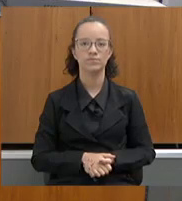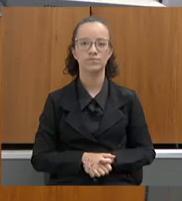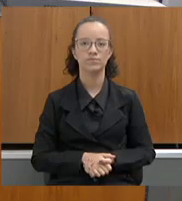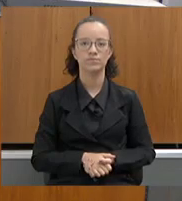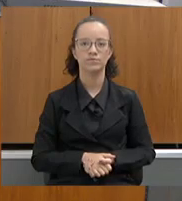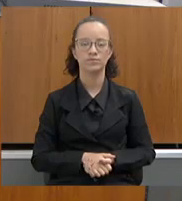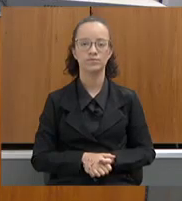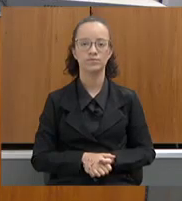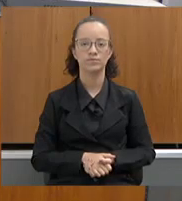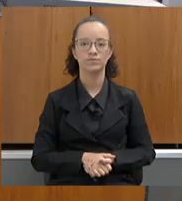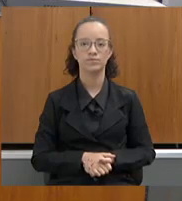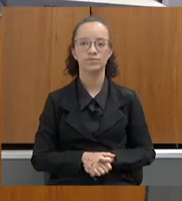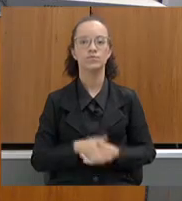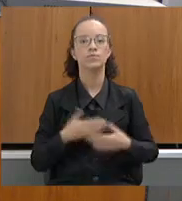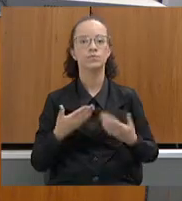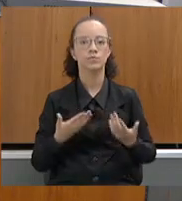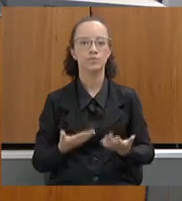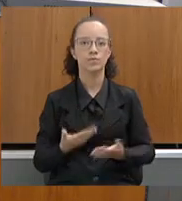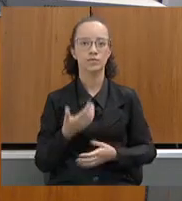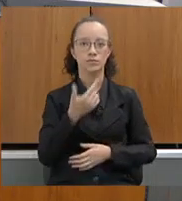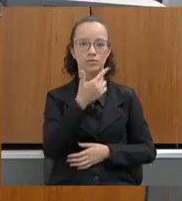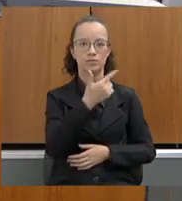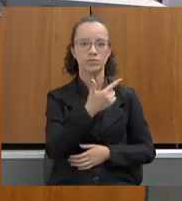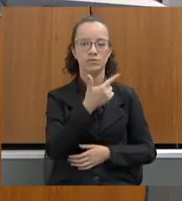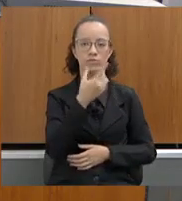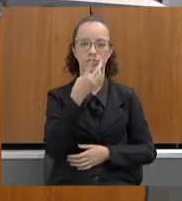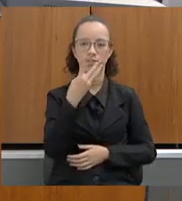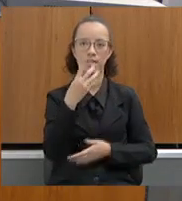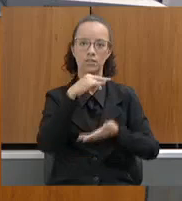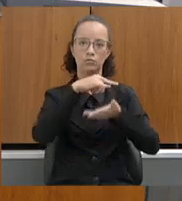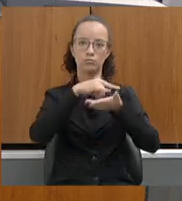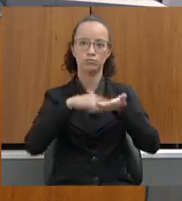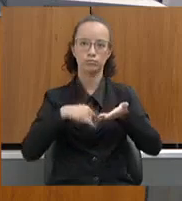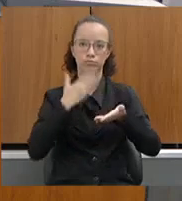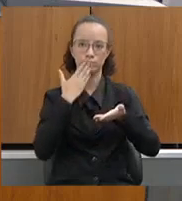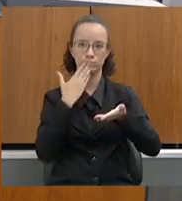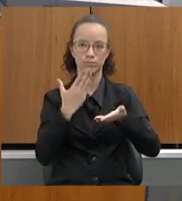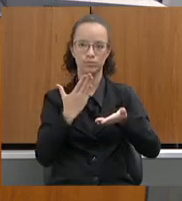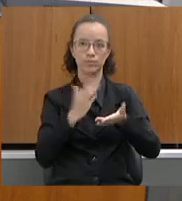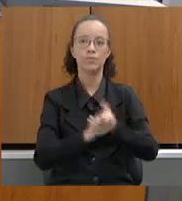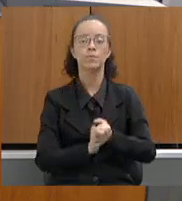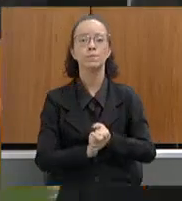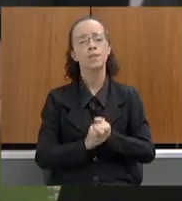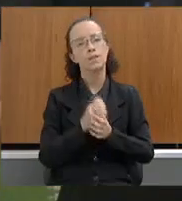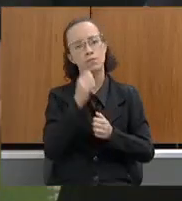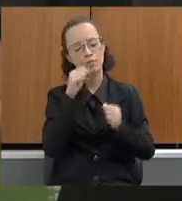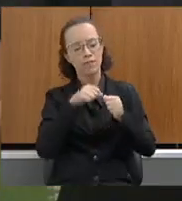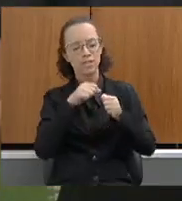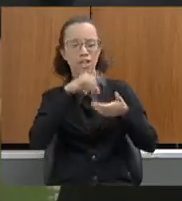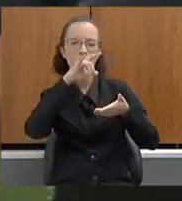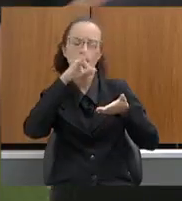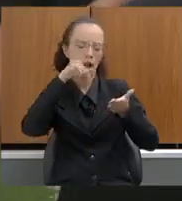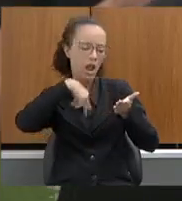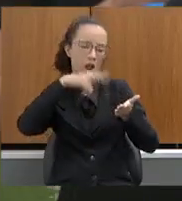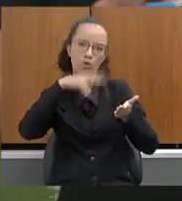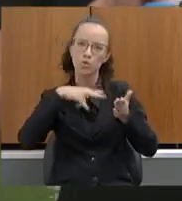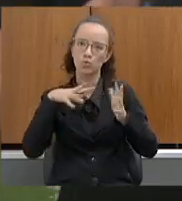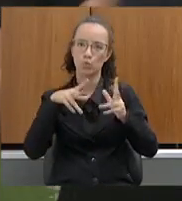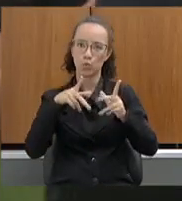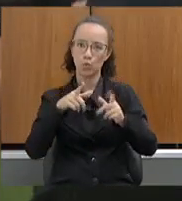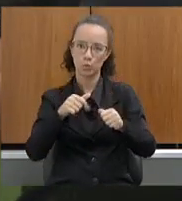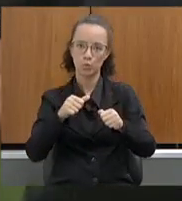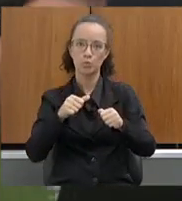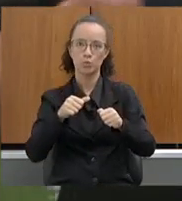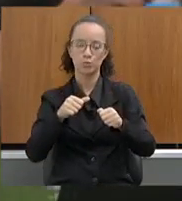São 23 requerimentos, eu vou fazer a leitura de todos os requerimentos, nós não temos